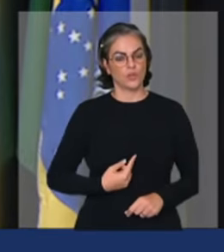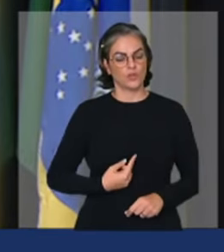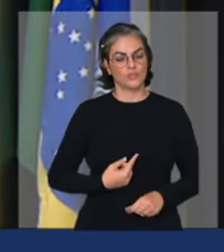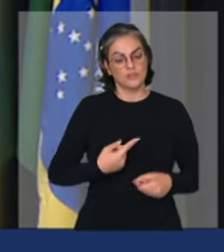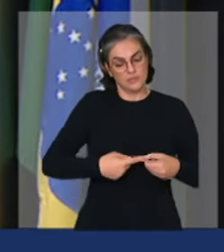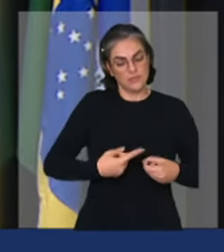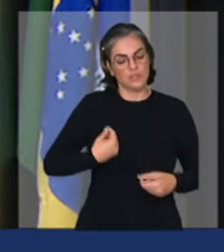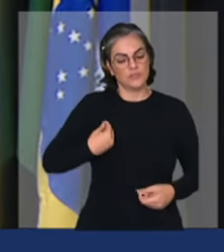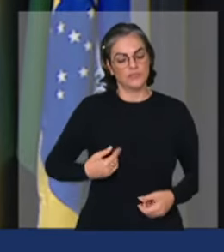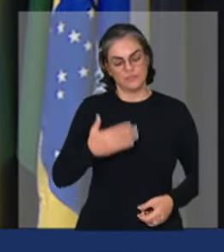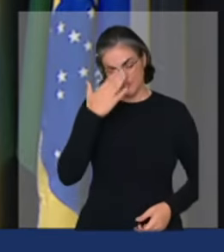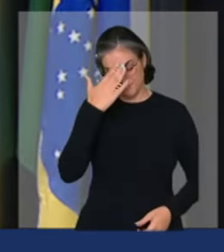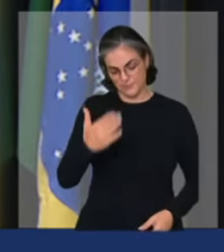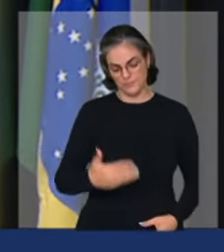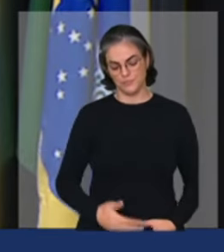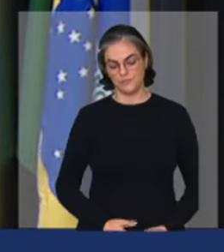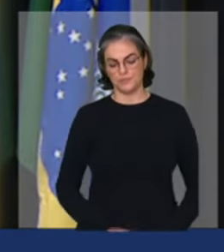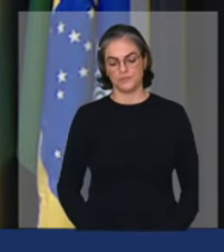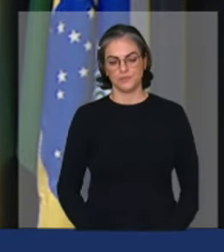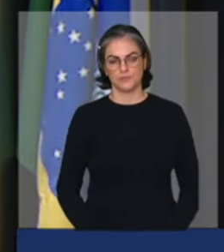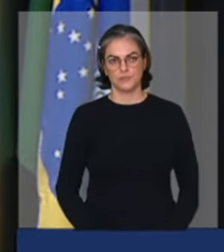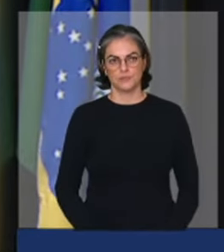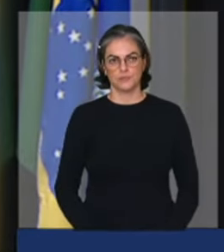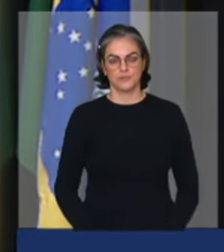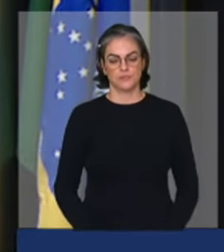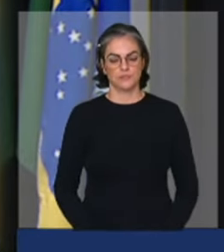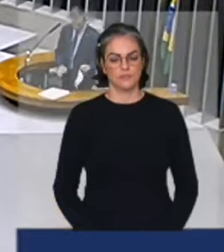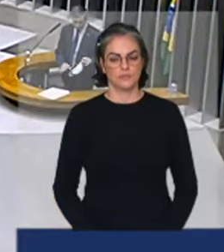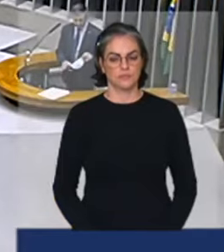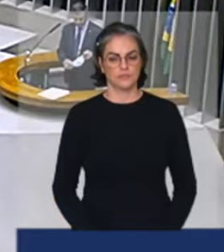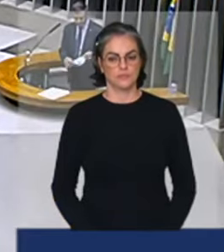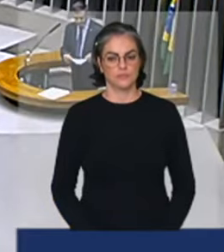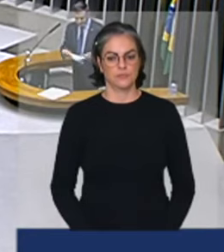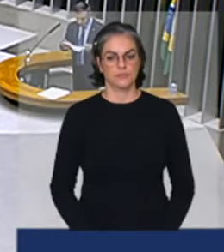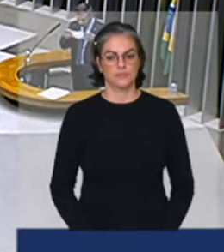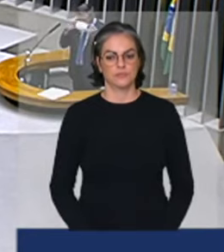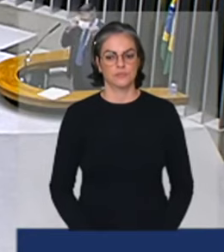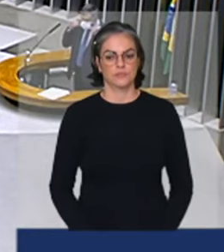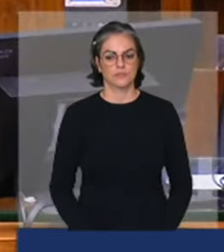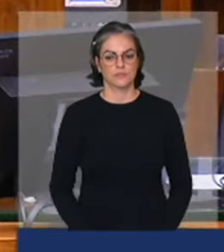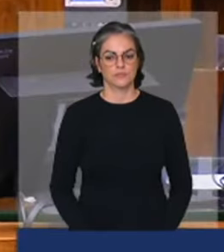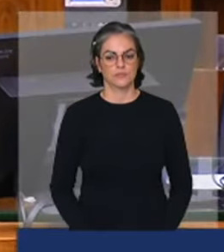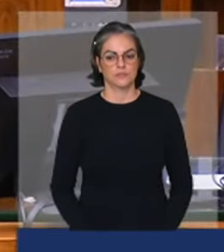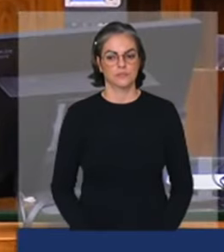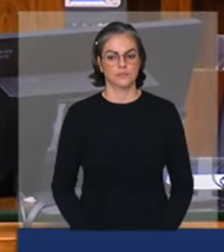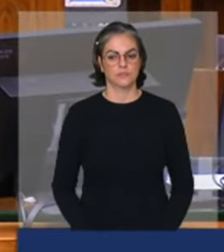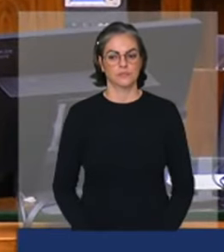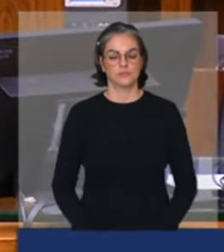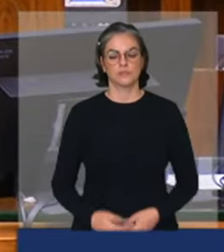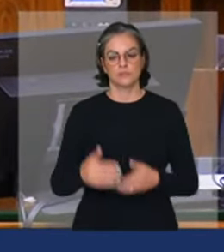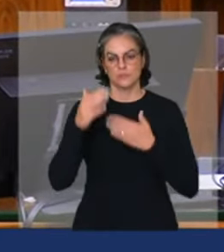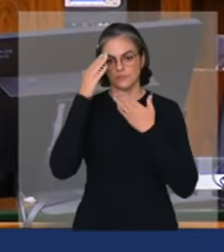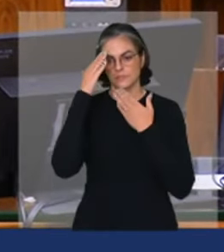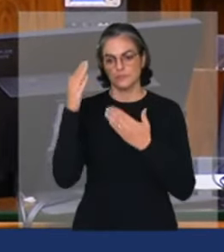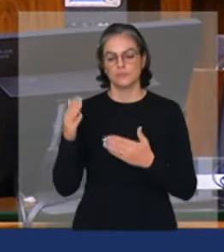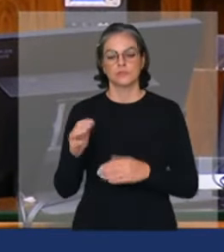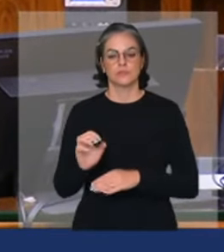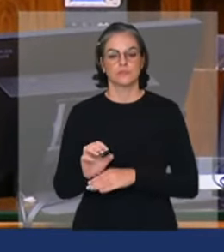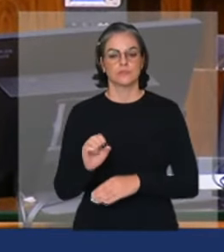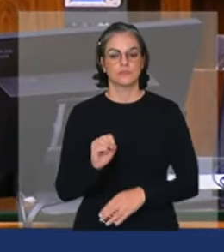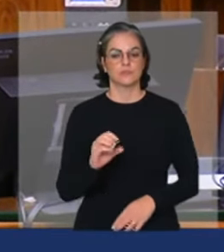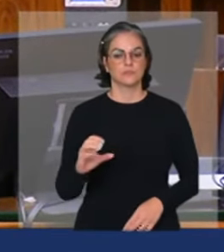urbanos obrigado senhor presidente muito obrigado deputado Luizão Goulart passamos para Santa Catarina Grande